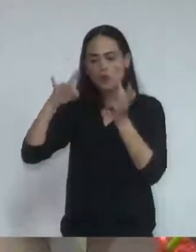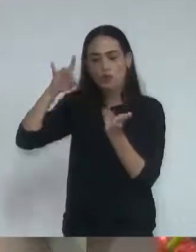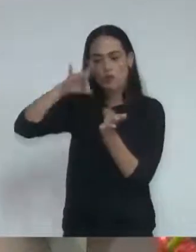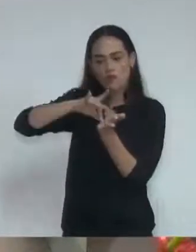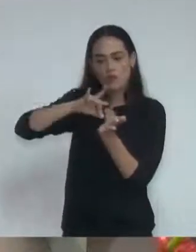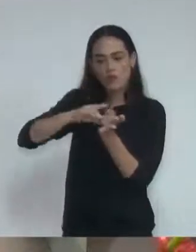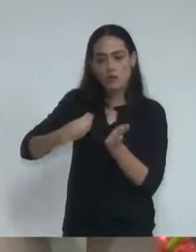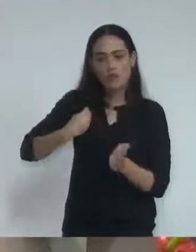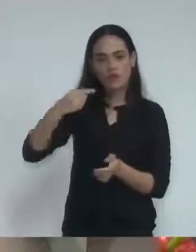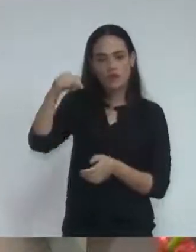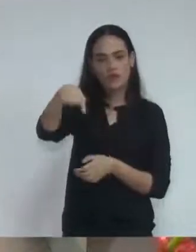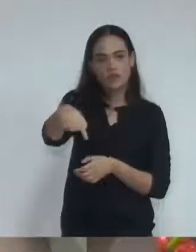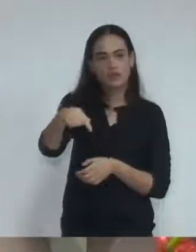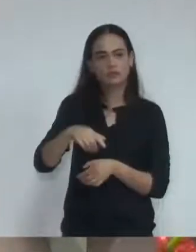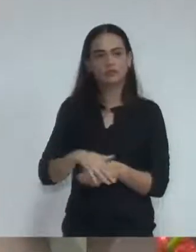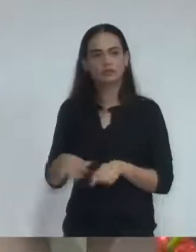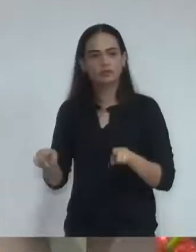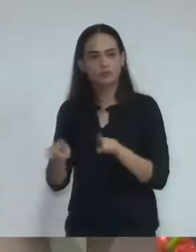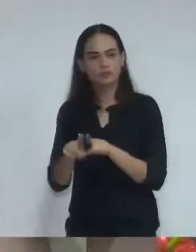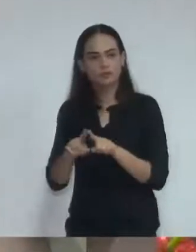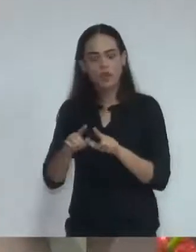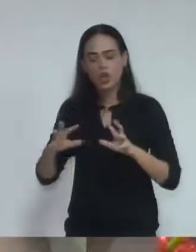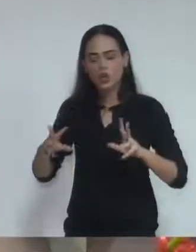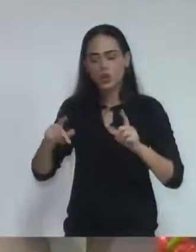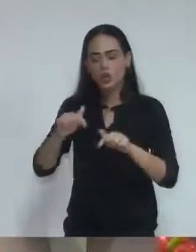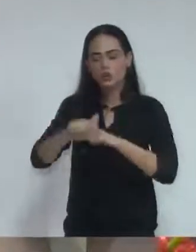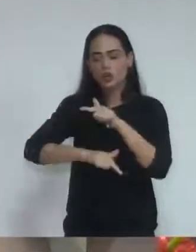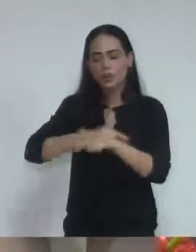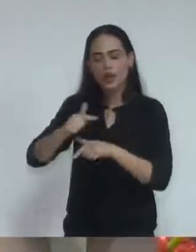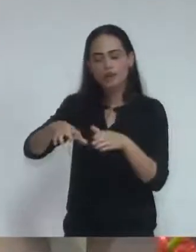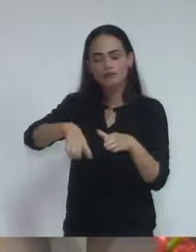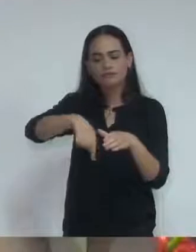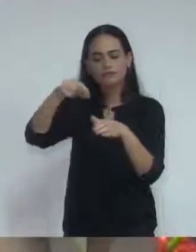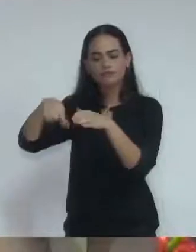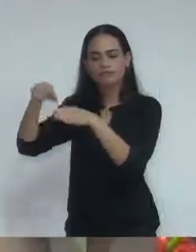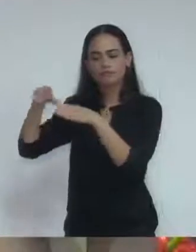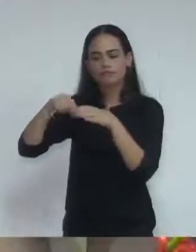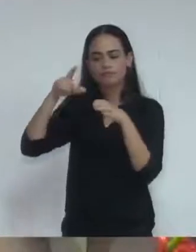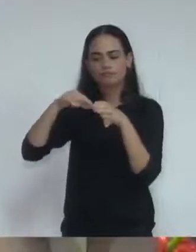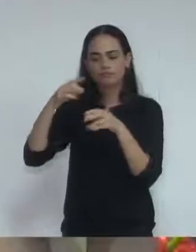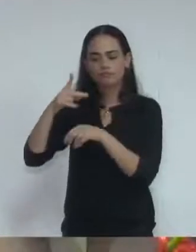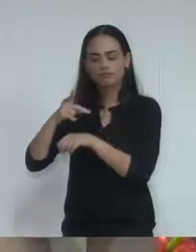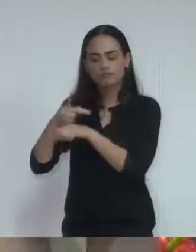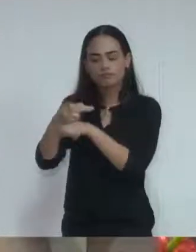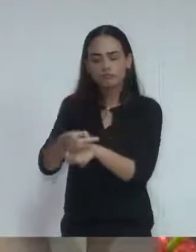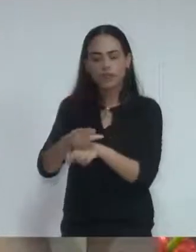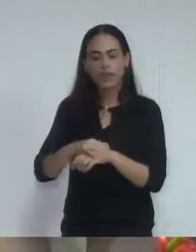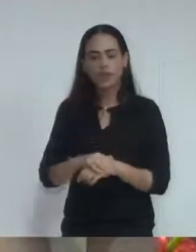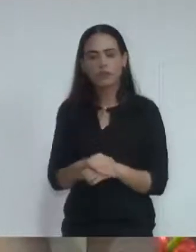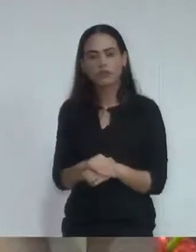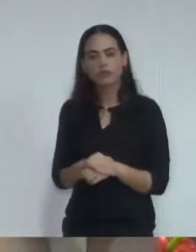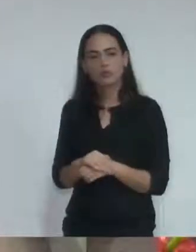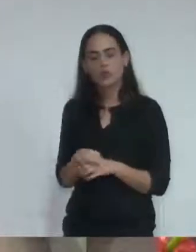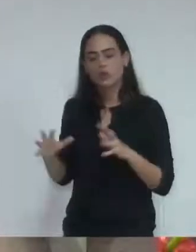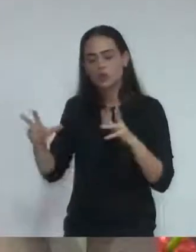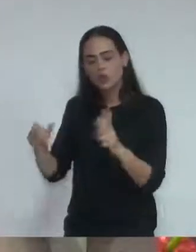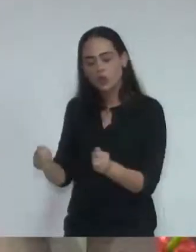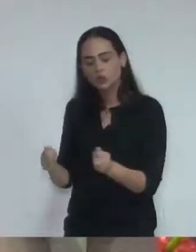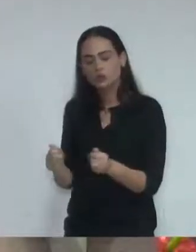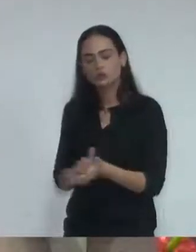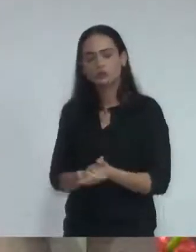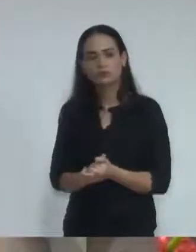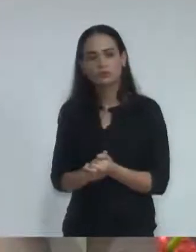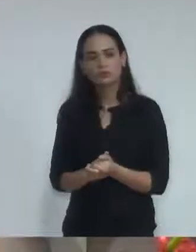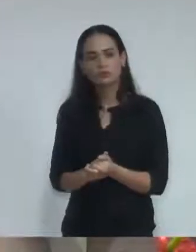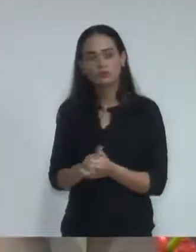trabalho lá, de leilão, de sorteios, merece o reconhecimento da comunidade, foi muito bacana a festa, e aquela